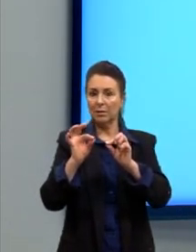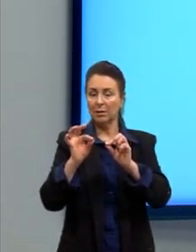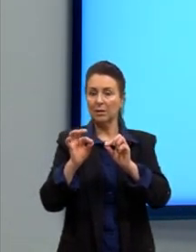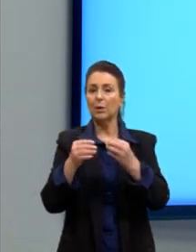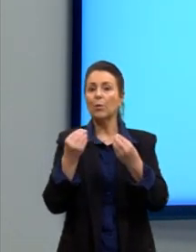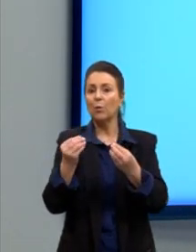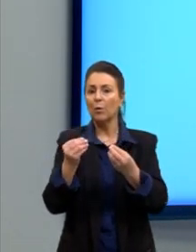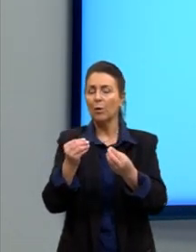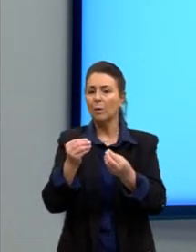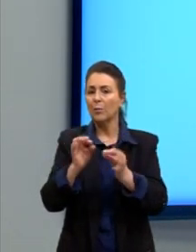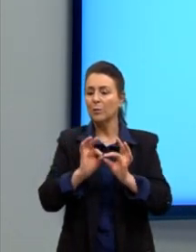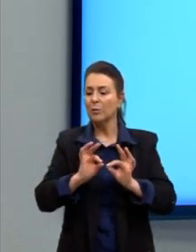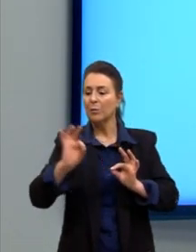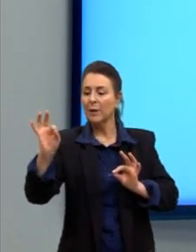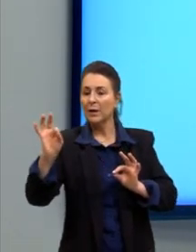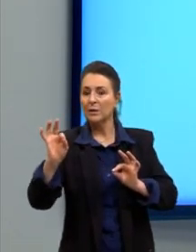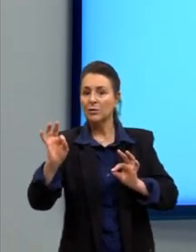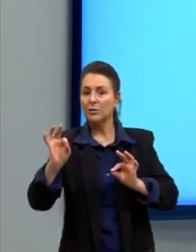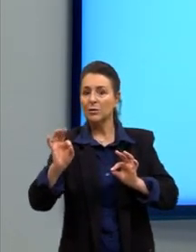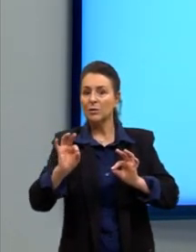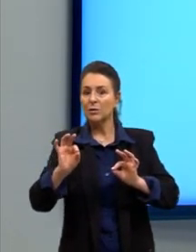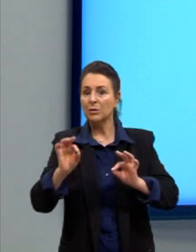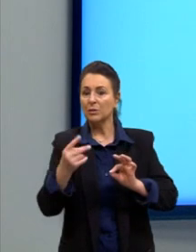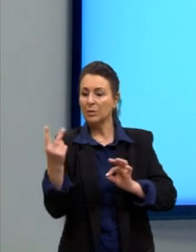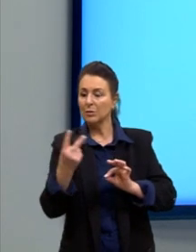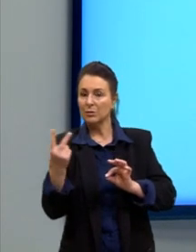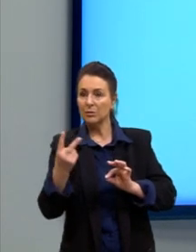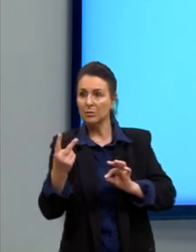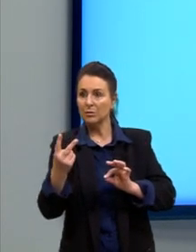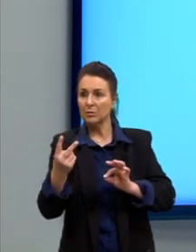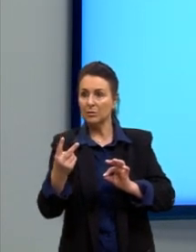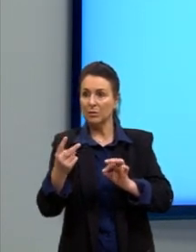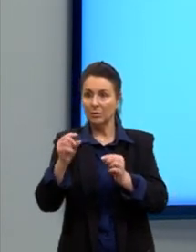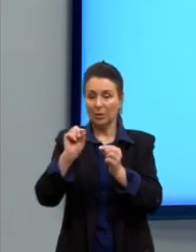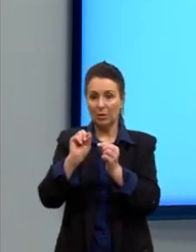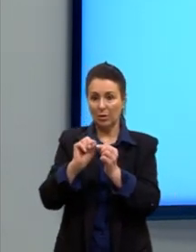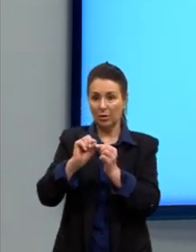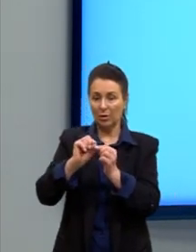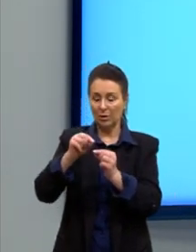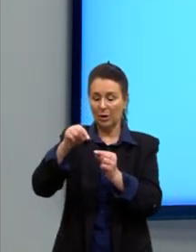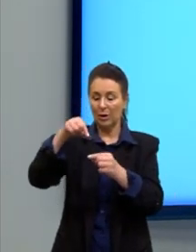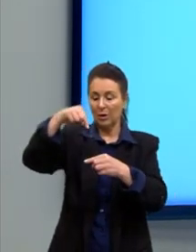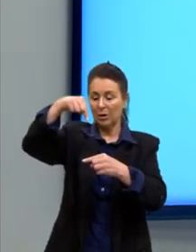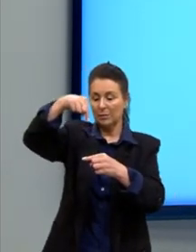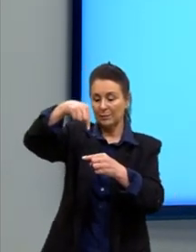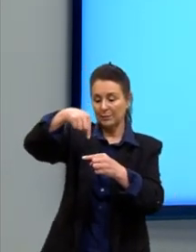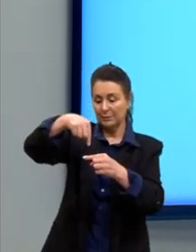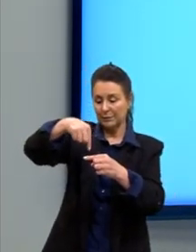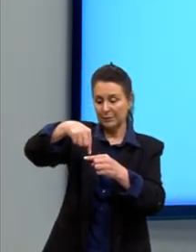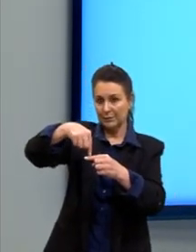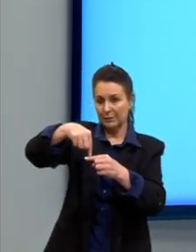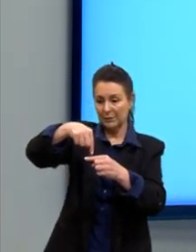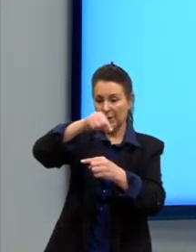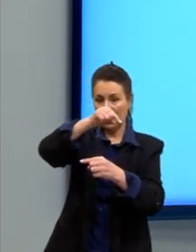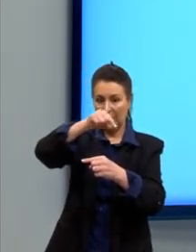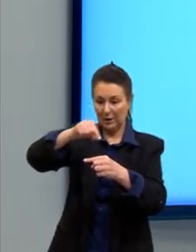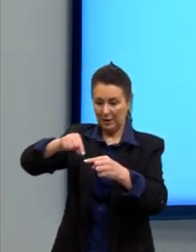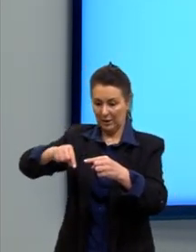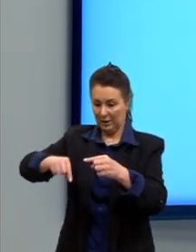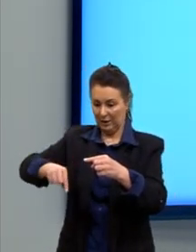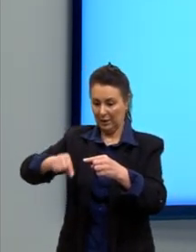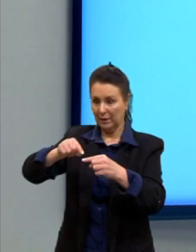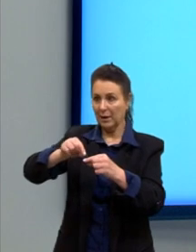pegamos um pontinho de cada reta, traçamos um segmento perpendicular entre as duas retas